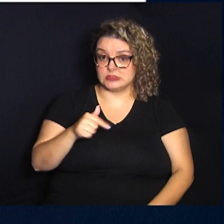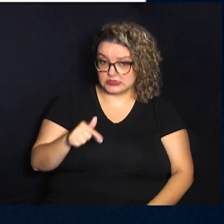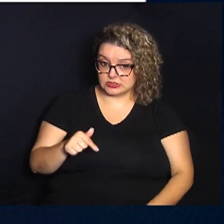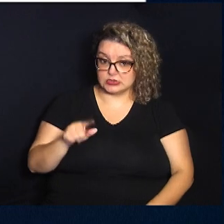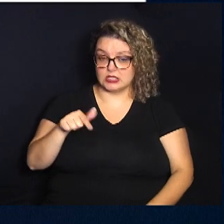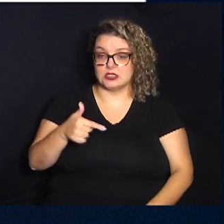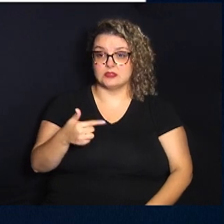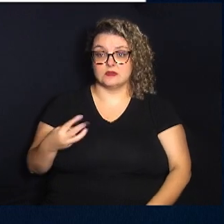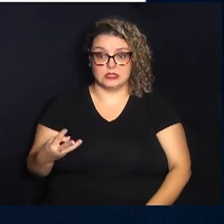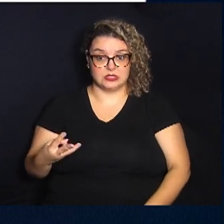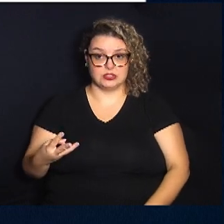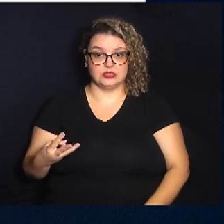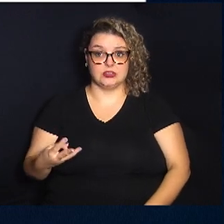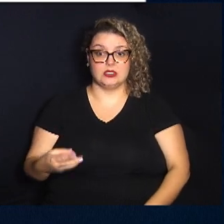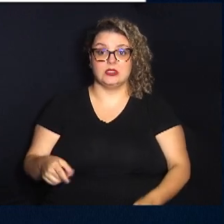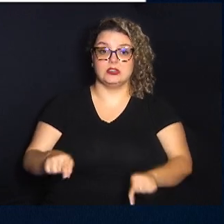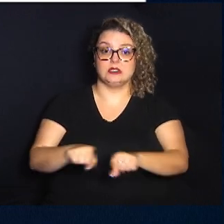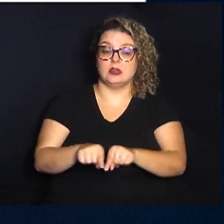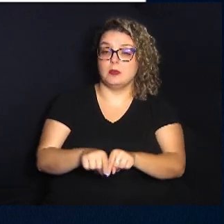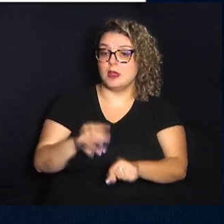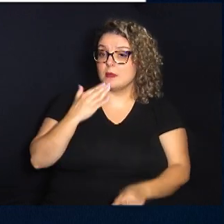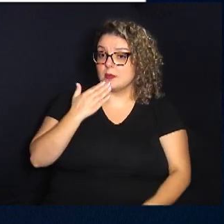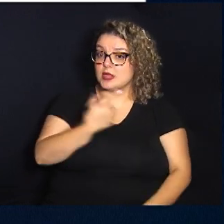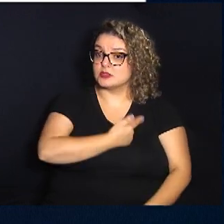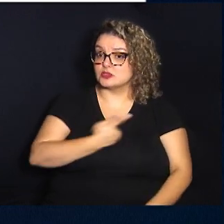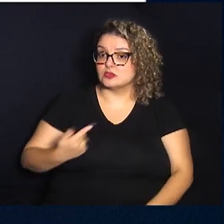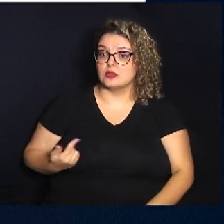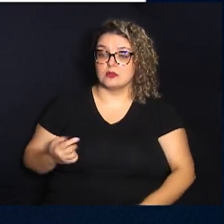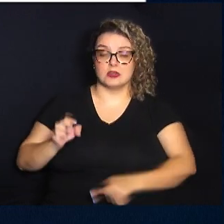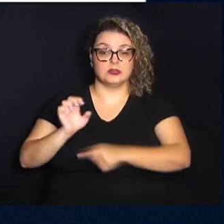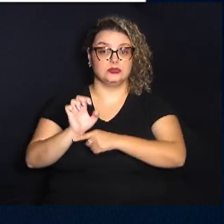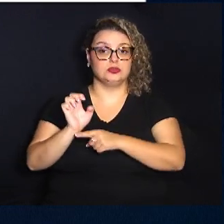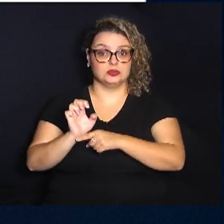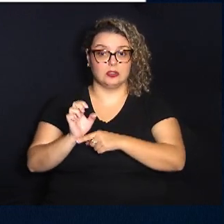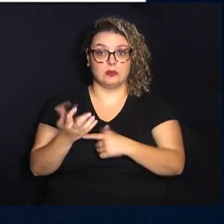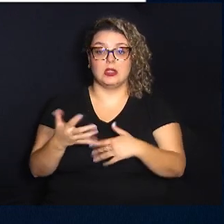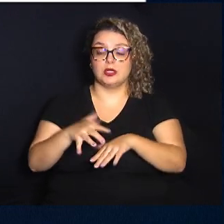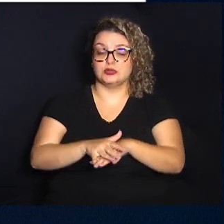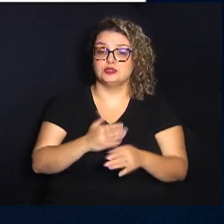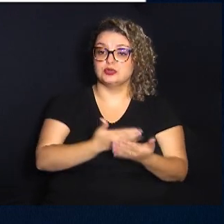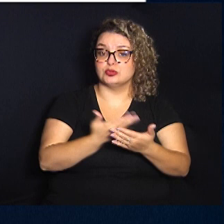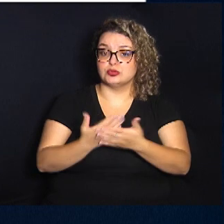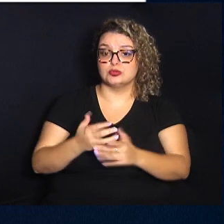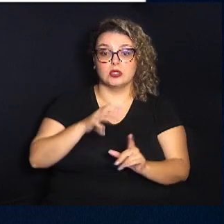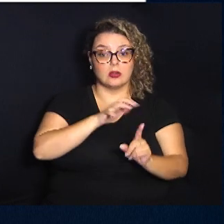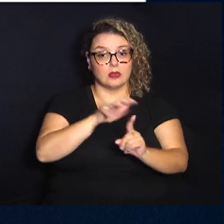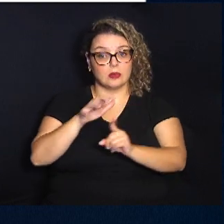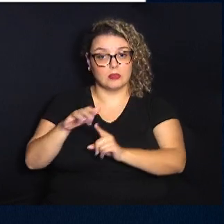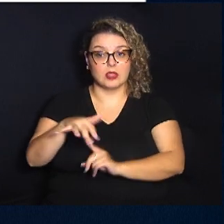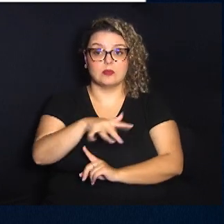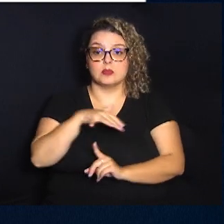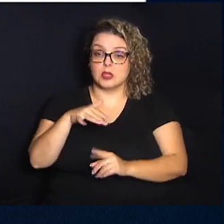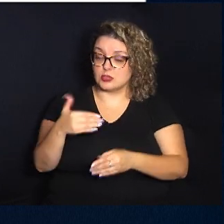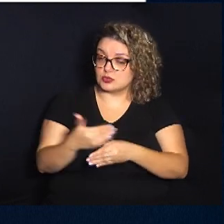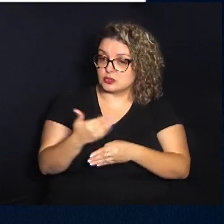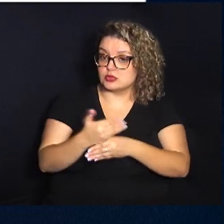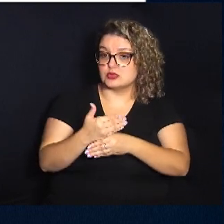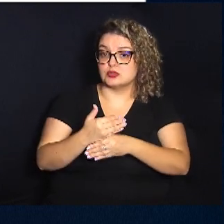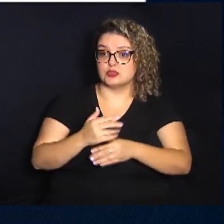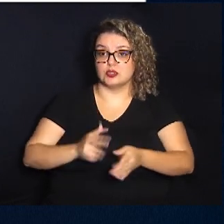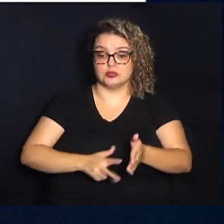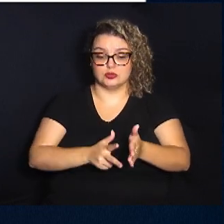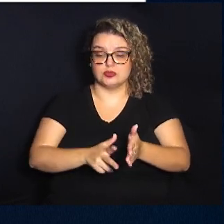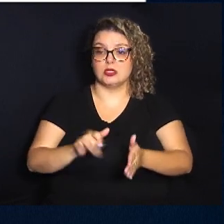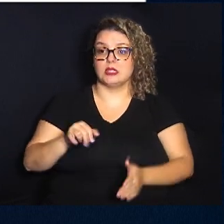2023, também apela ao governo do Estado para que inclua nos estudos de impacto ambiental das obras do trem Ter Cidades,